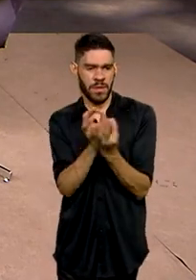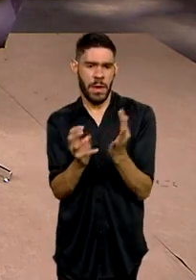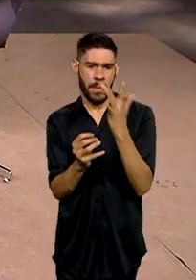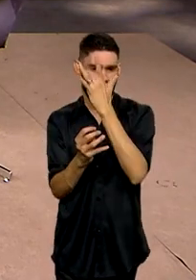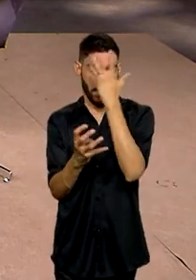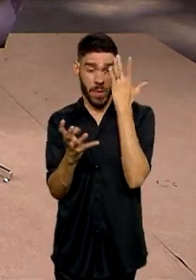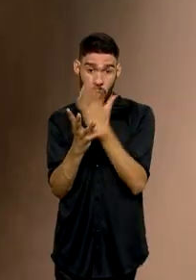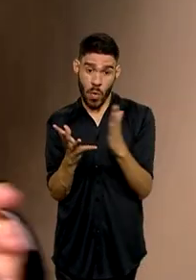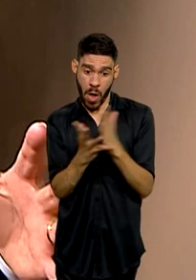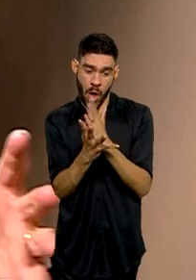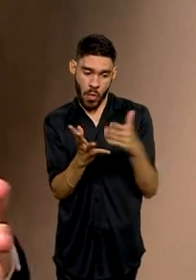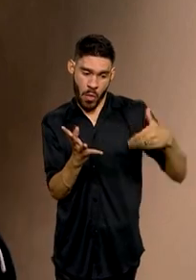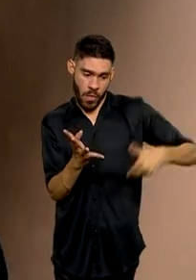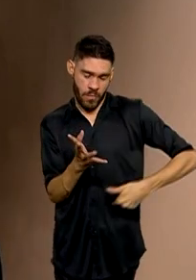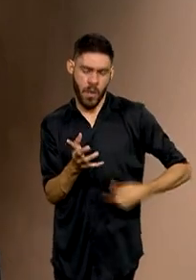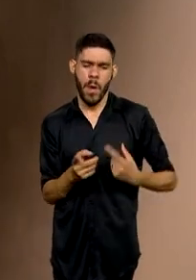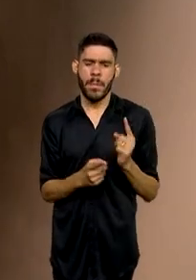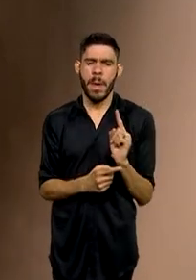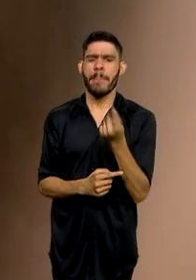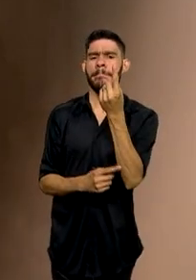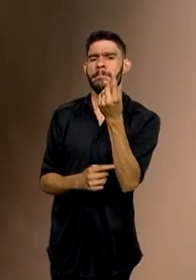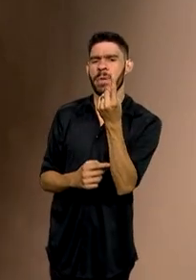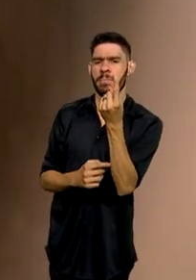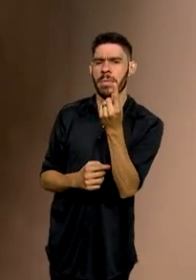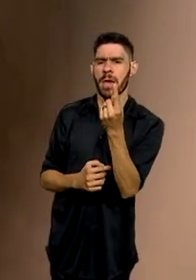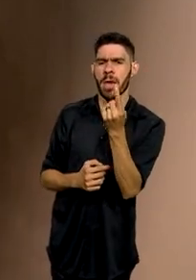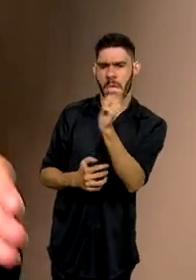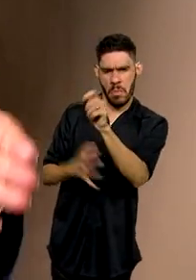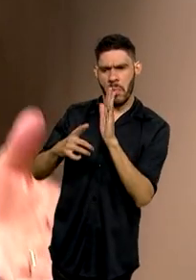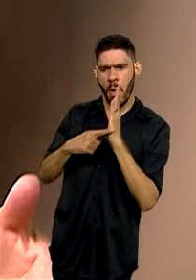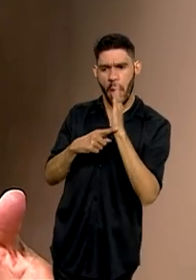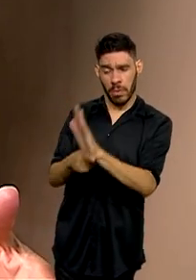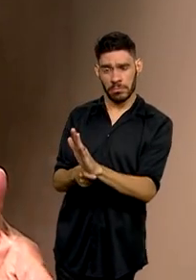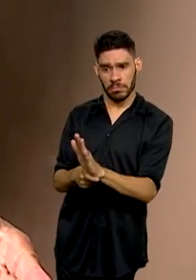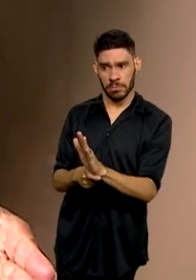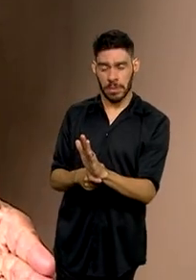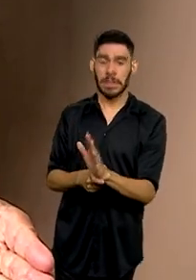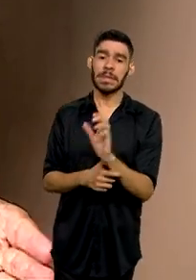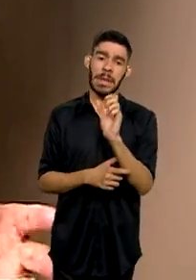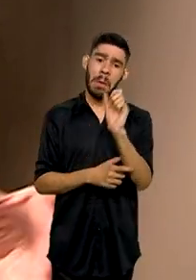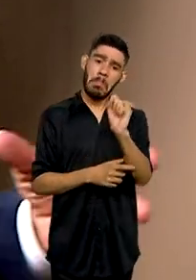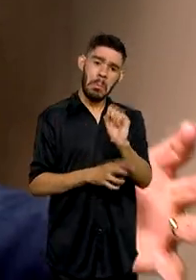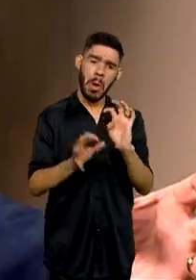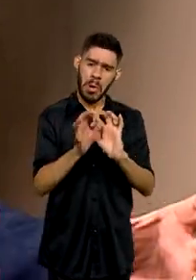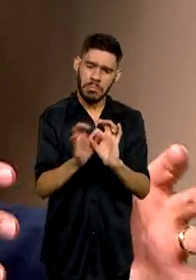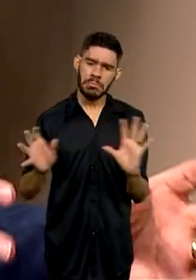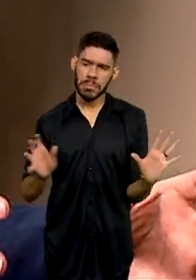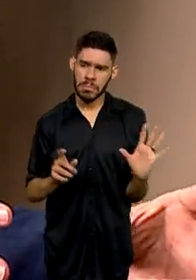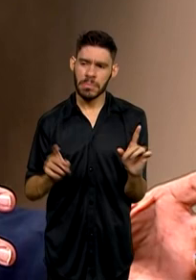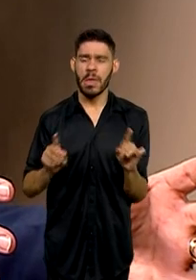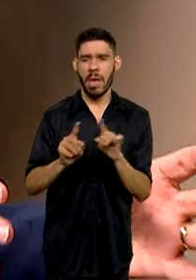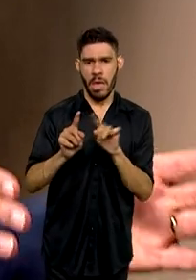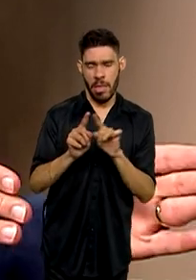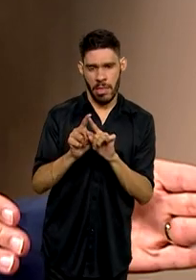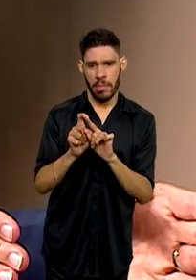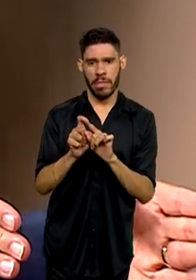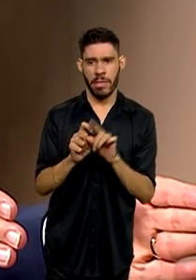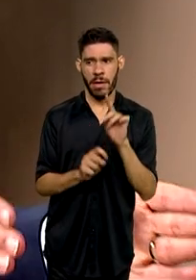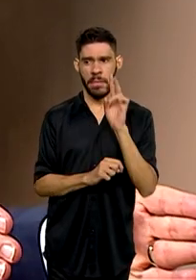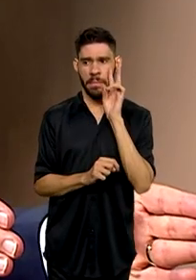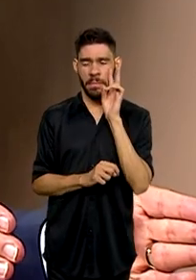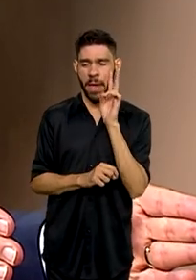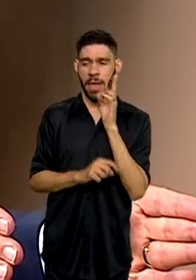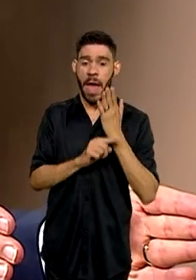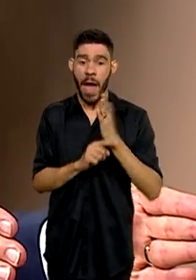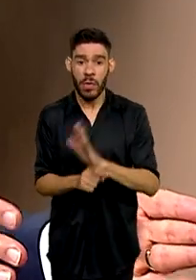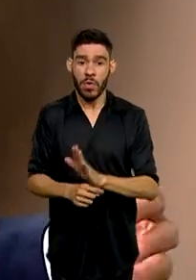passa fome, a primeira pergunta, eu posso ajudar? Se puder ajudar, ajude. Mas, além de ajudar ali, naquela situação